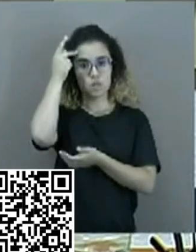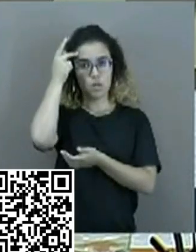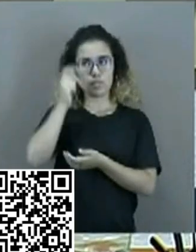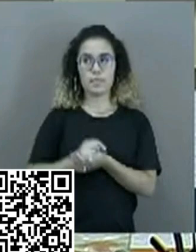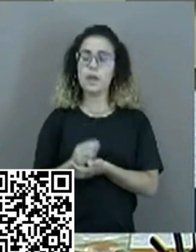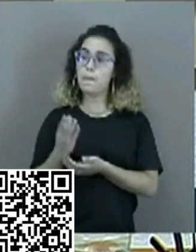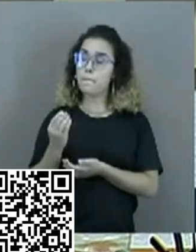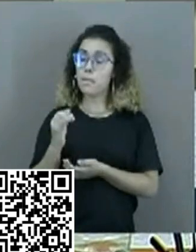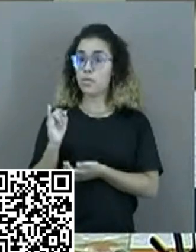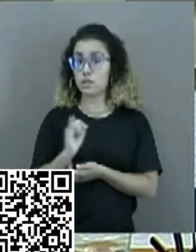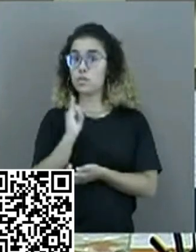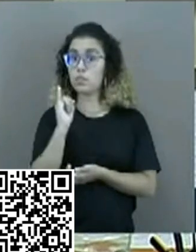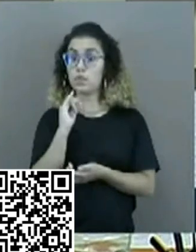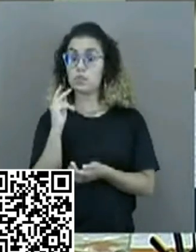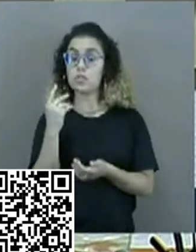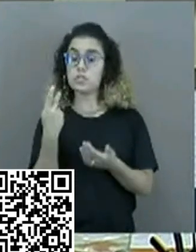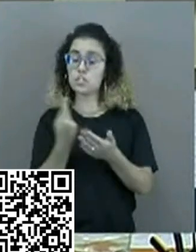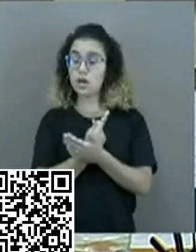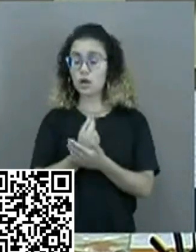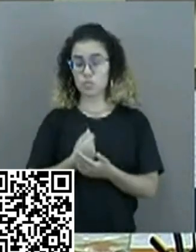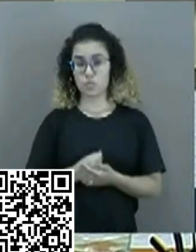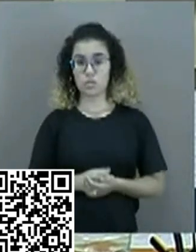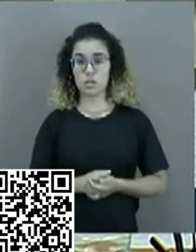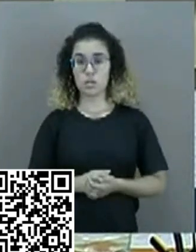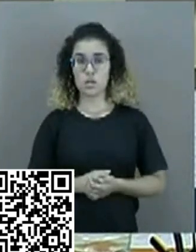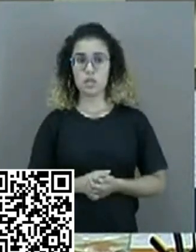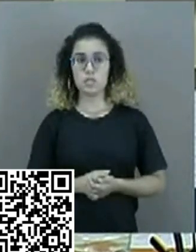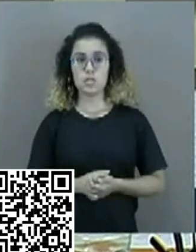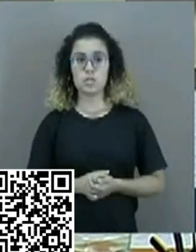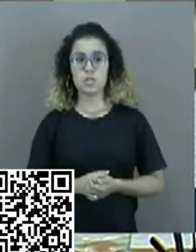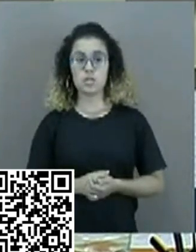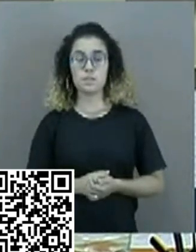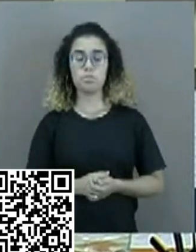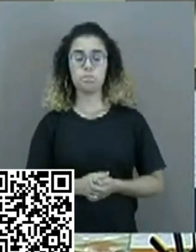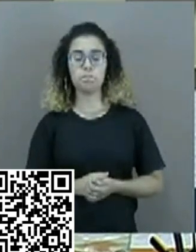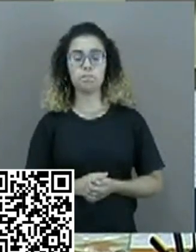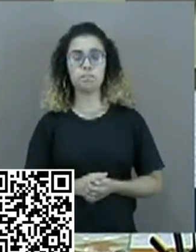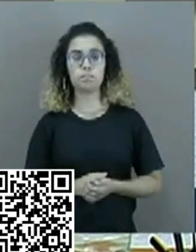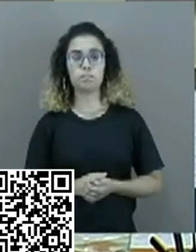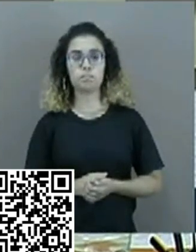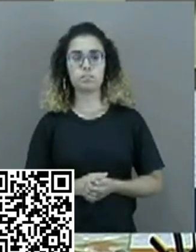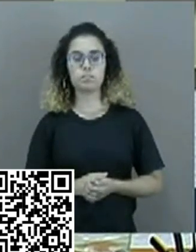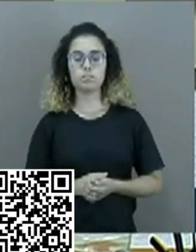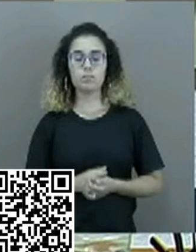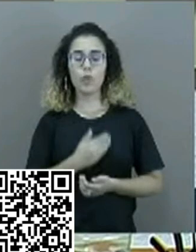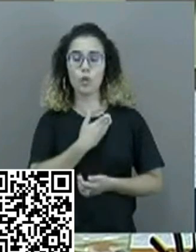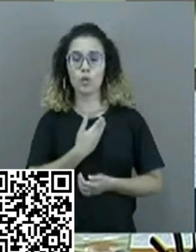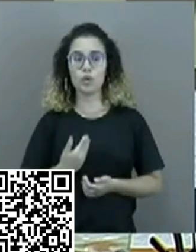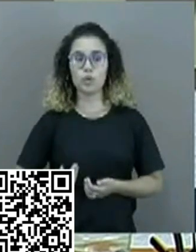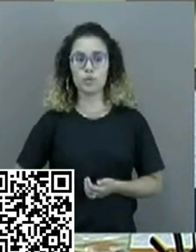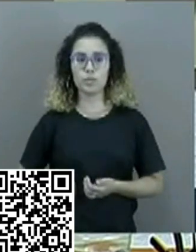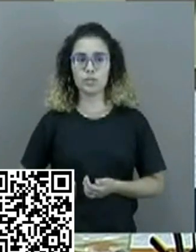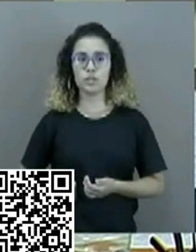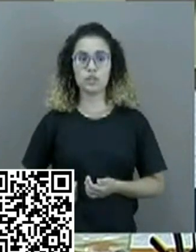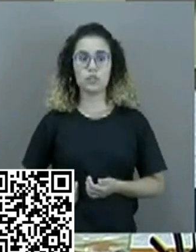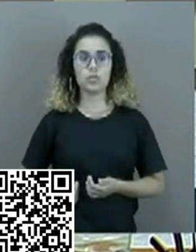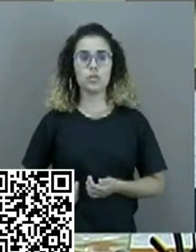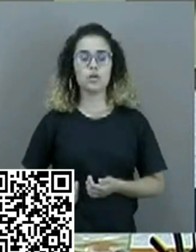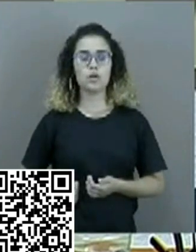afirmação, essa pontuação. Bom, o governador Helmão de Freitas,